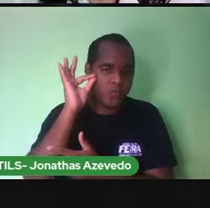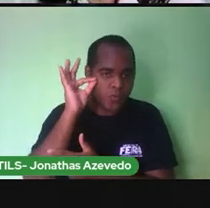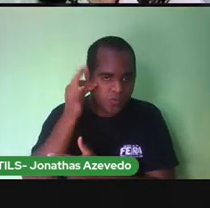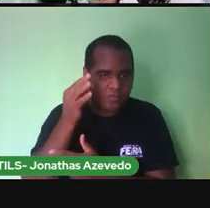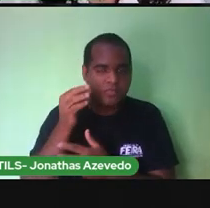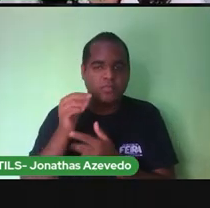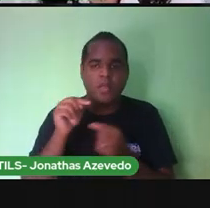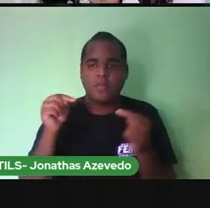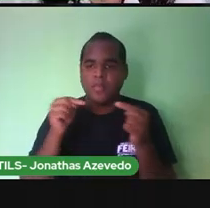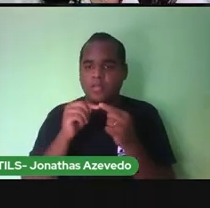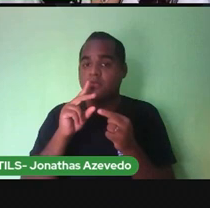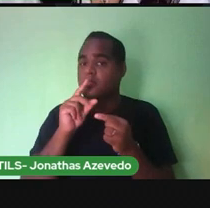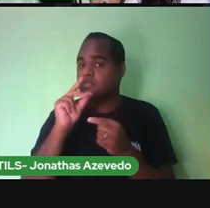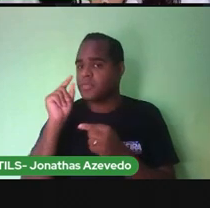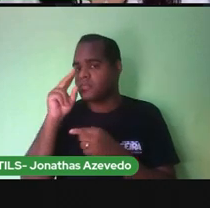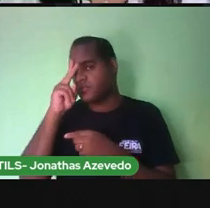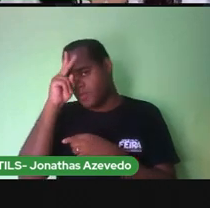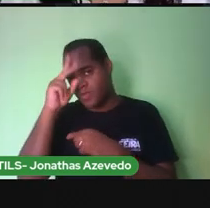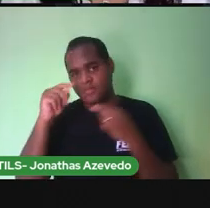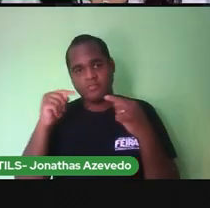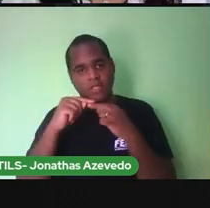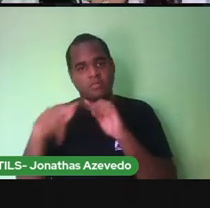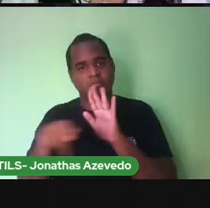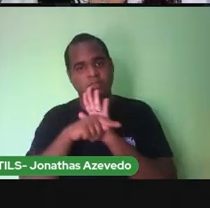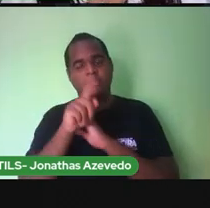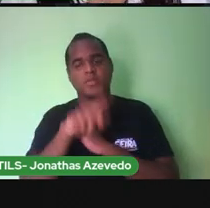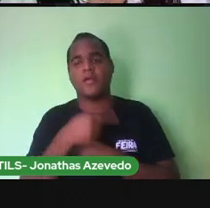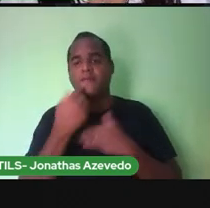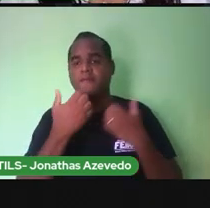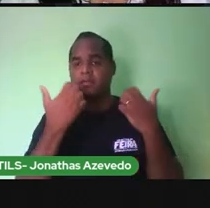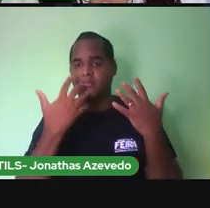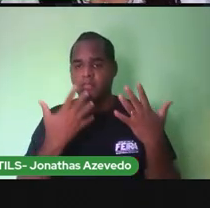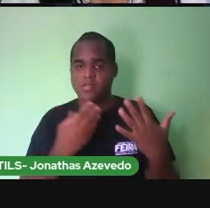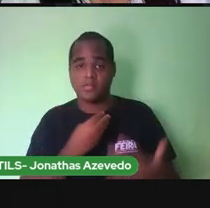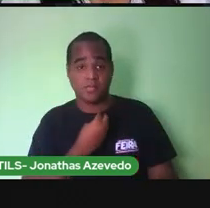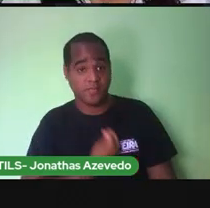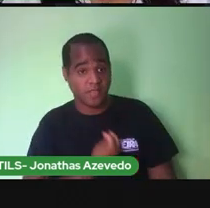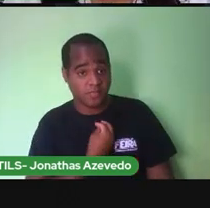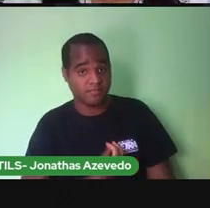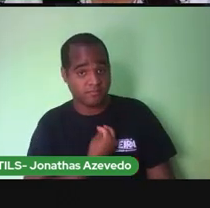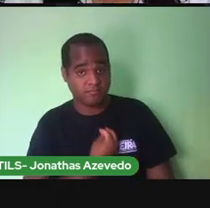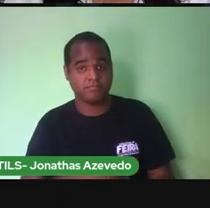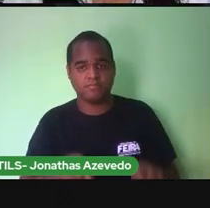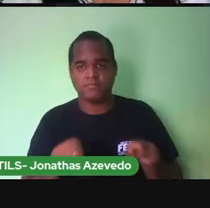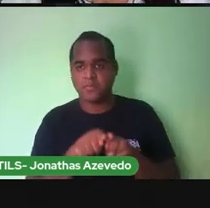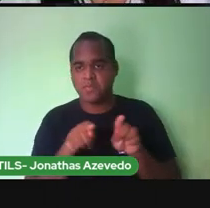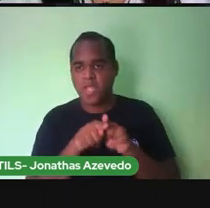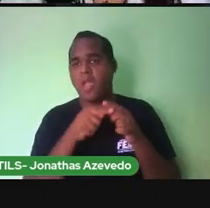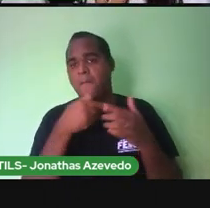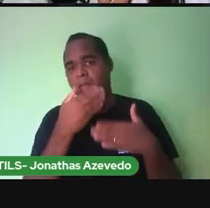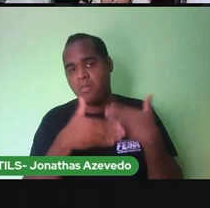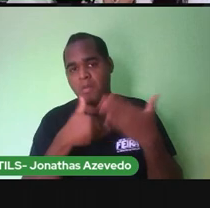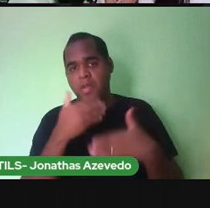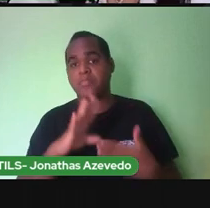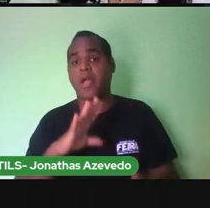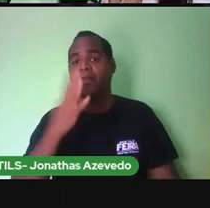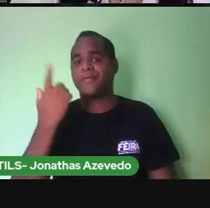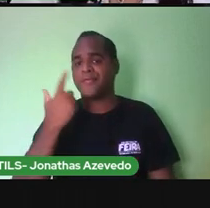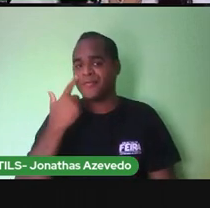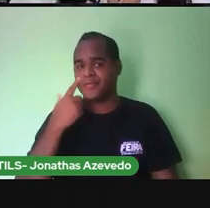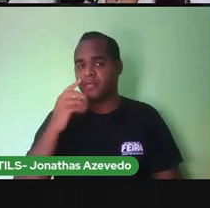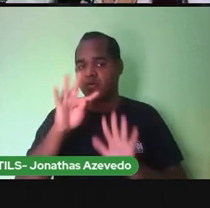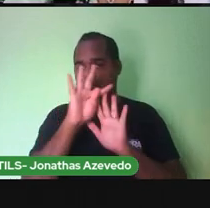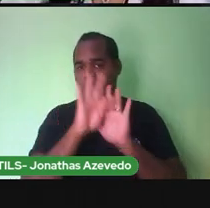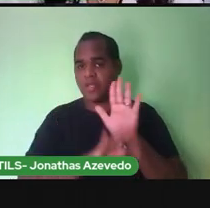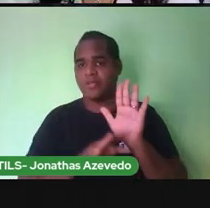históricos. Ou seja, fazem parte da história que está sendo contada e vivida. Quando escrevemos